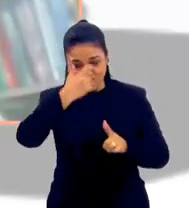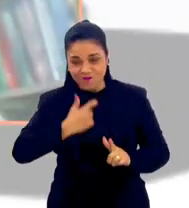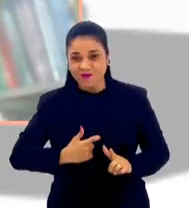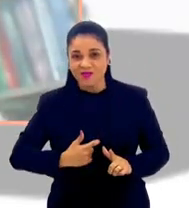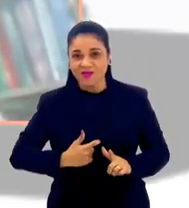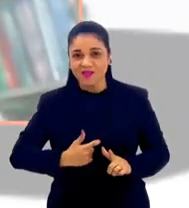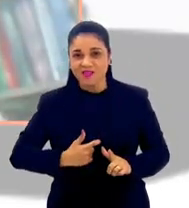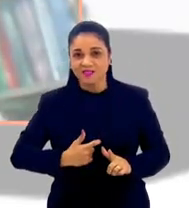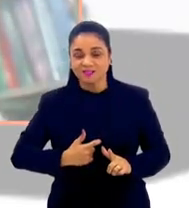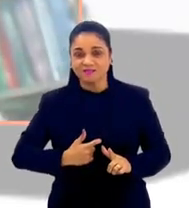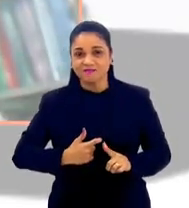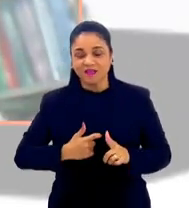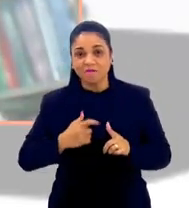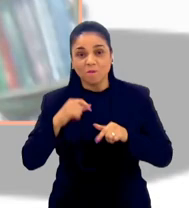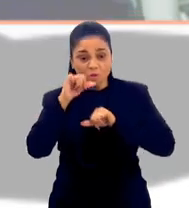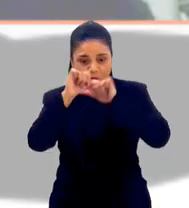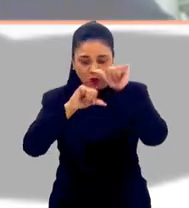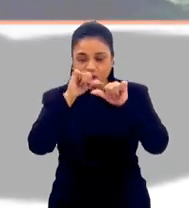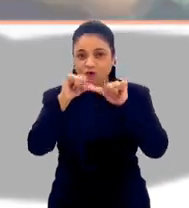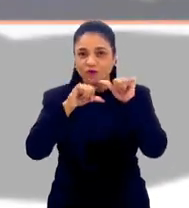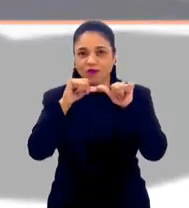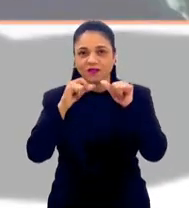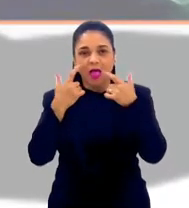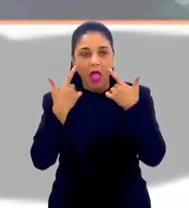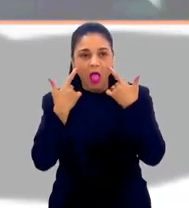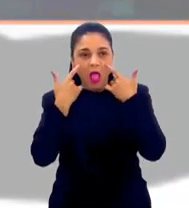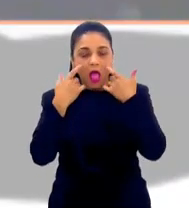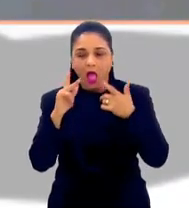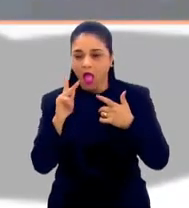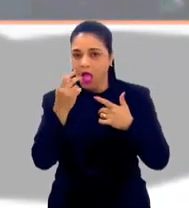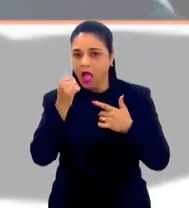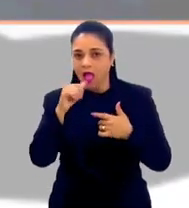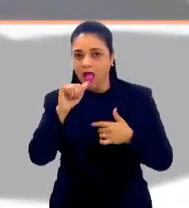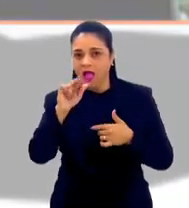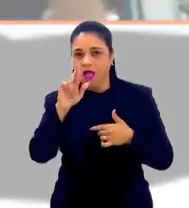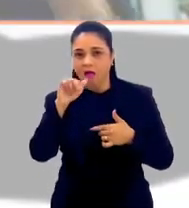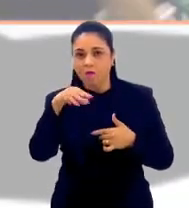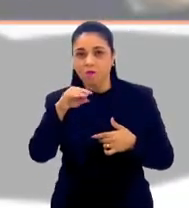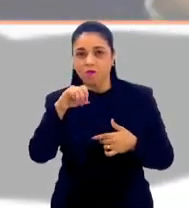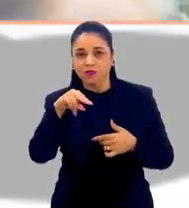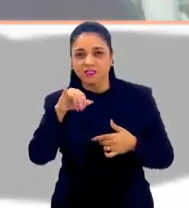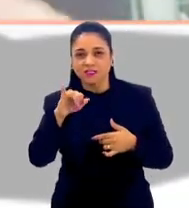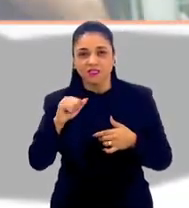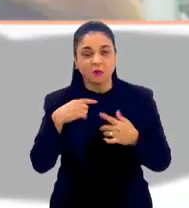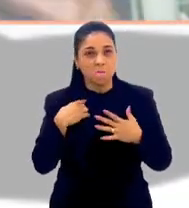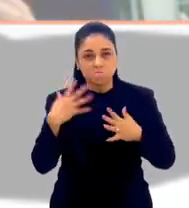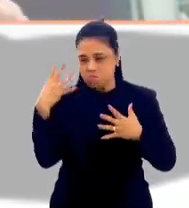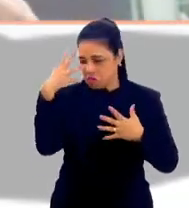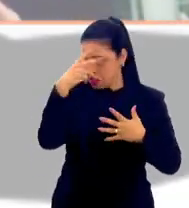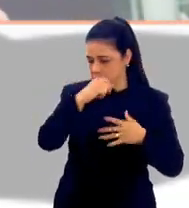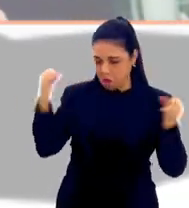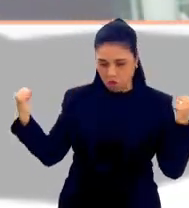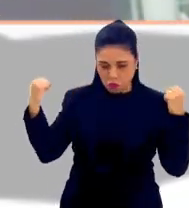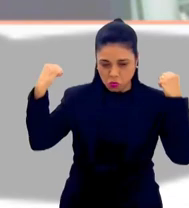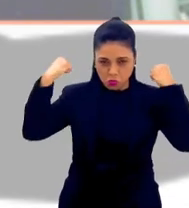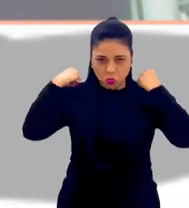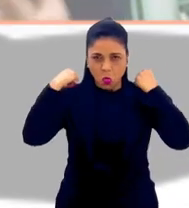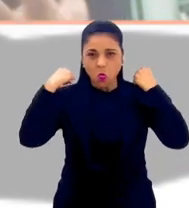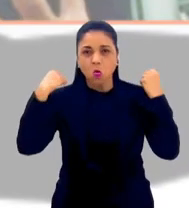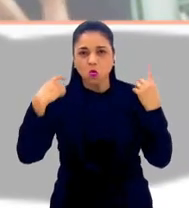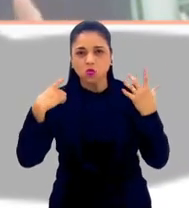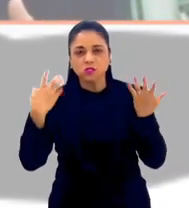física está plastificada, né? É a harmonização, é buscar, é o ser magro, é o ser esbelto, é o ser musculoso,